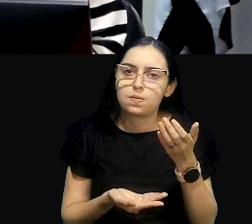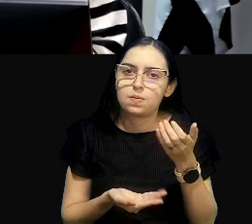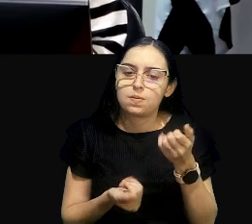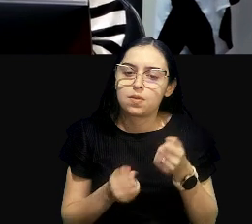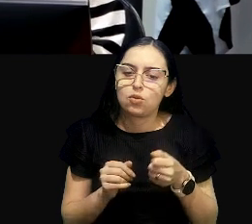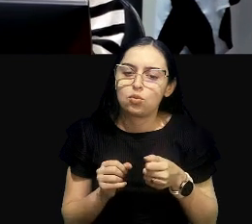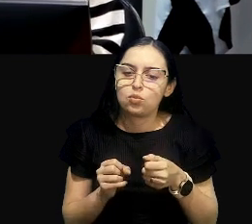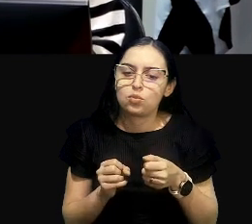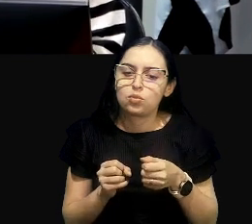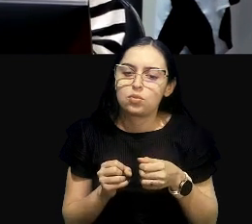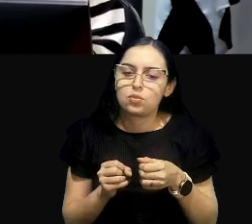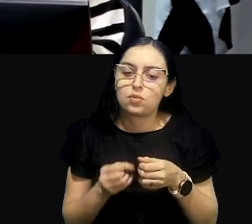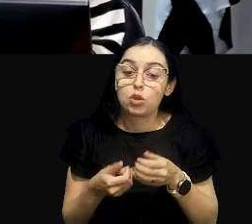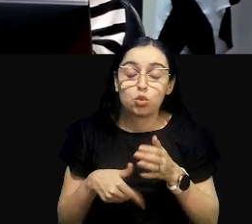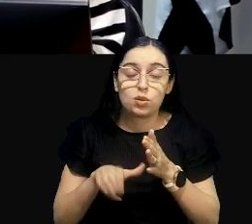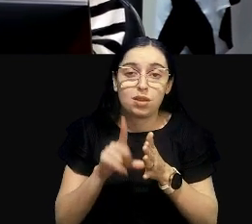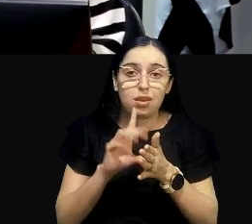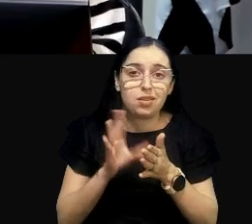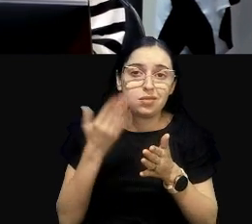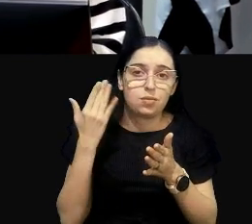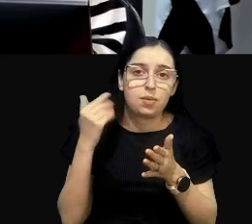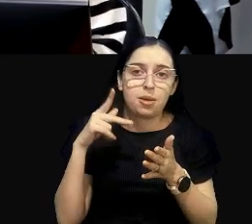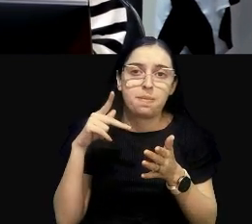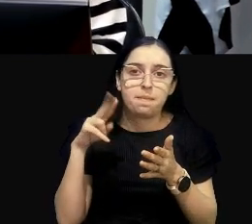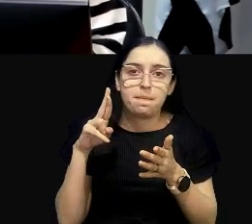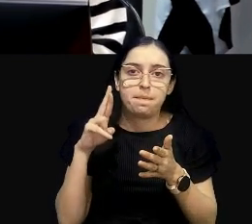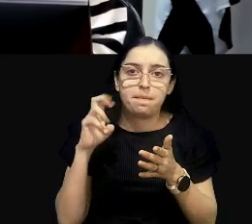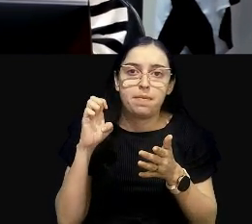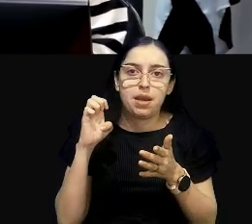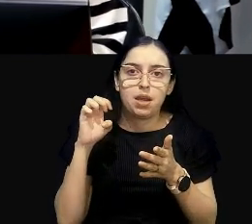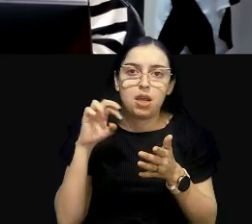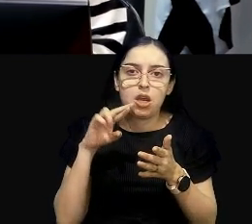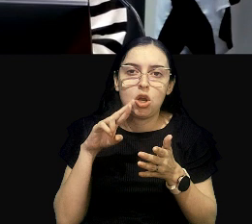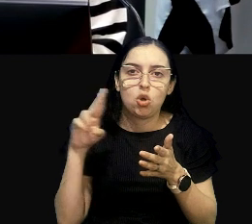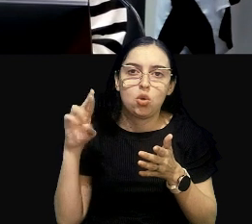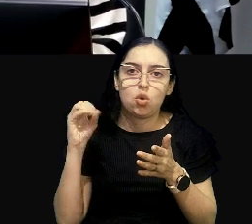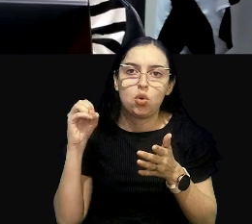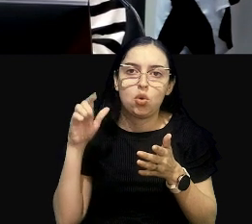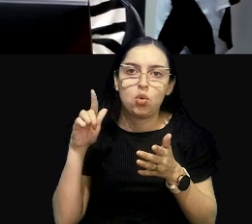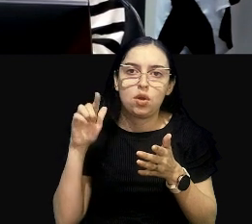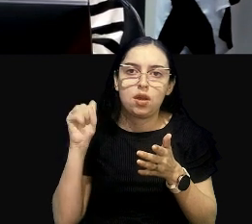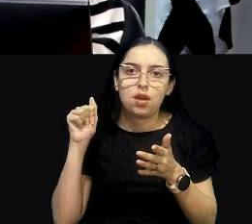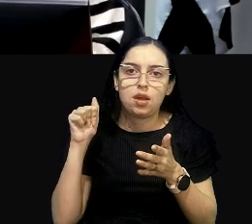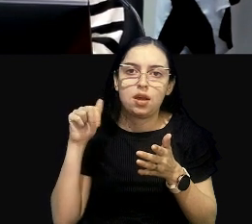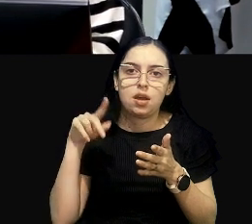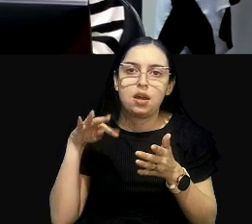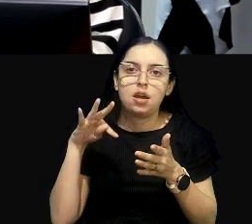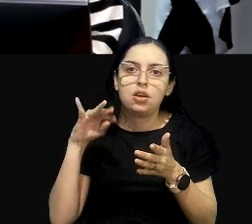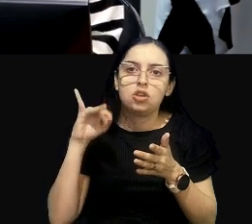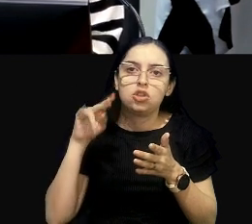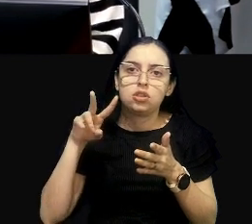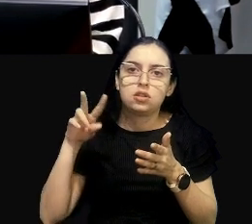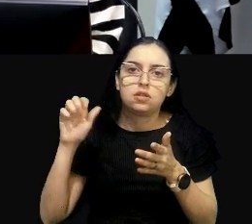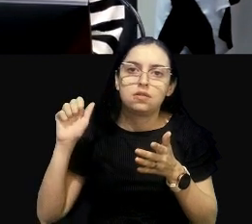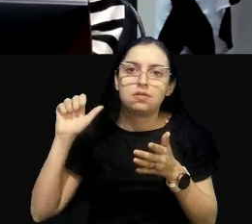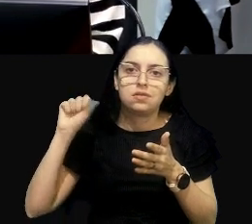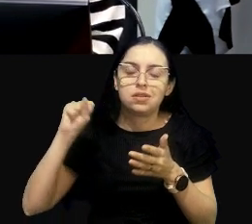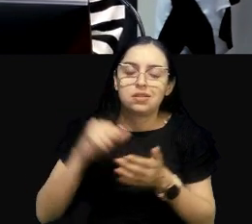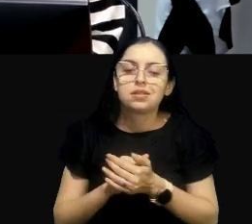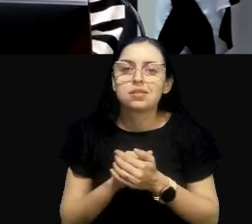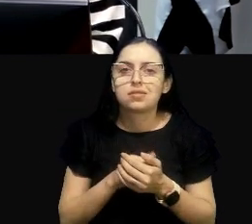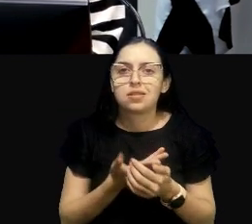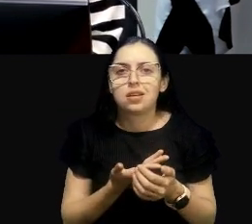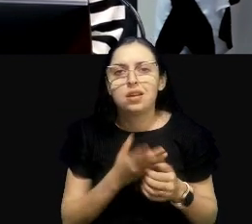dizer assim, as suas prerrogativas. Então, a gente estuda o processo. Aí,